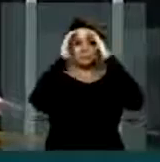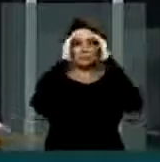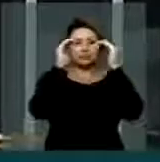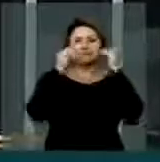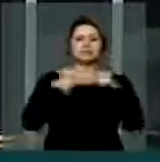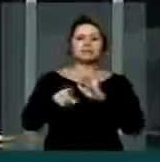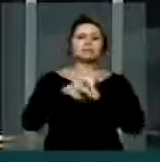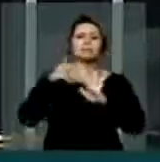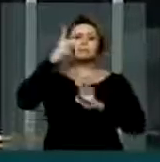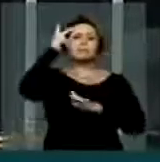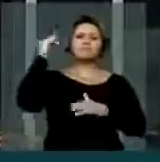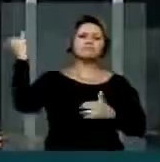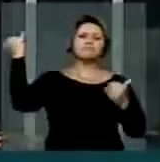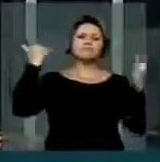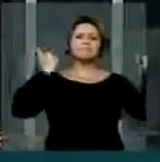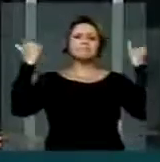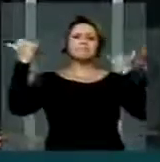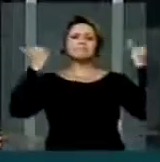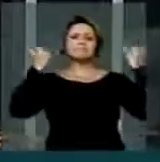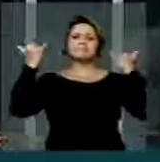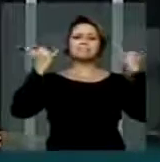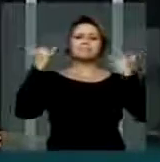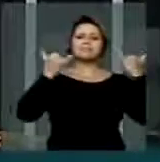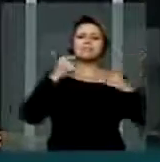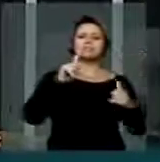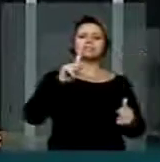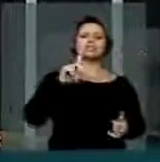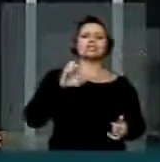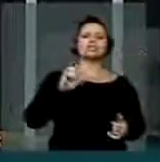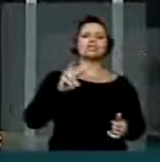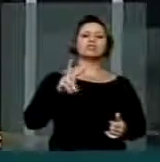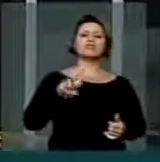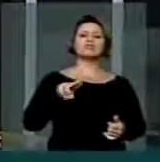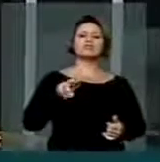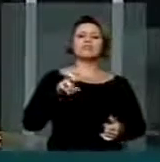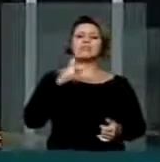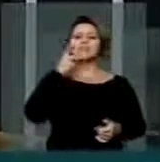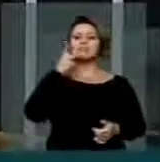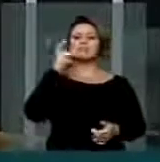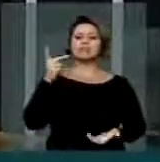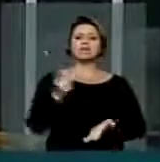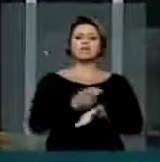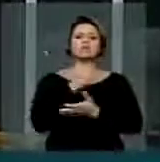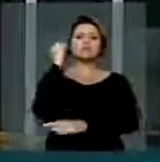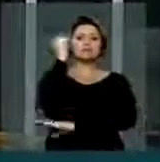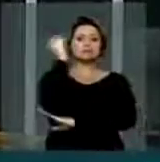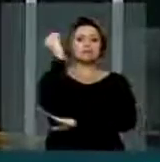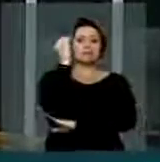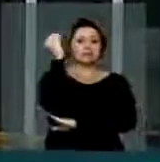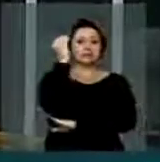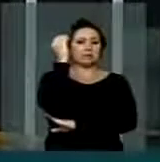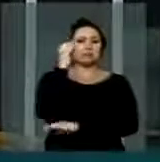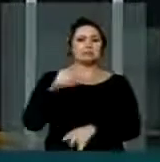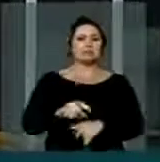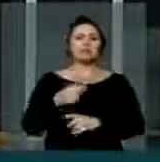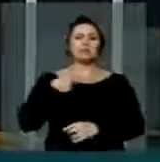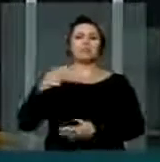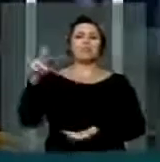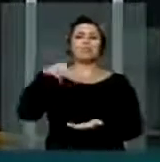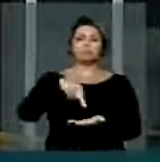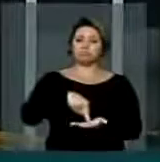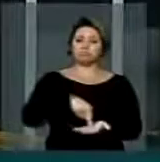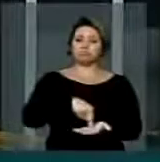atentamente o pronunciamento do deputado Giovanni que falava da tragédia de Santa Maria. E o que me traz à tribuna exatamente